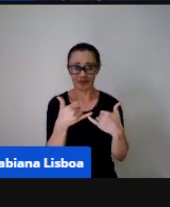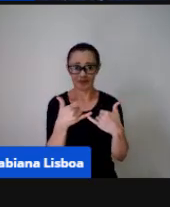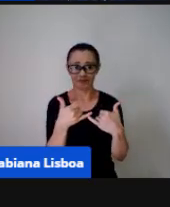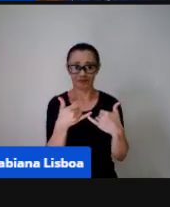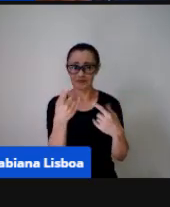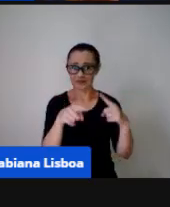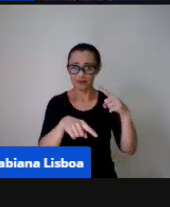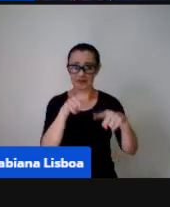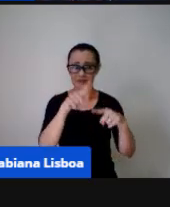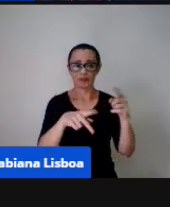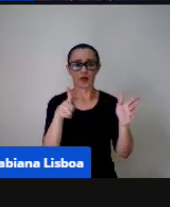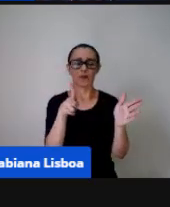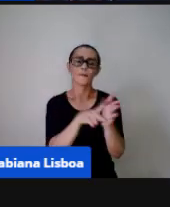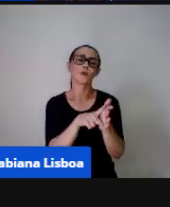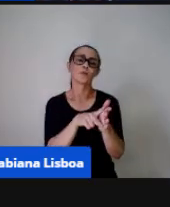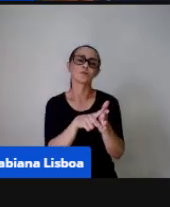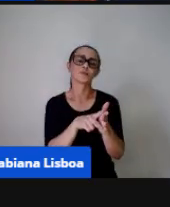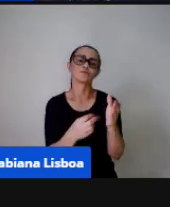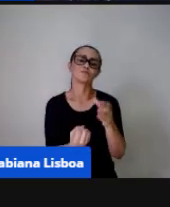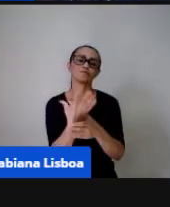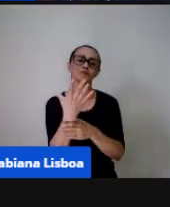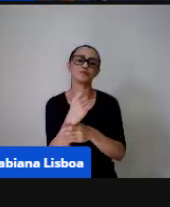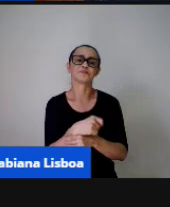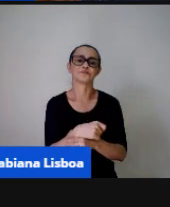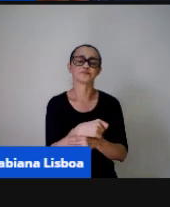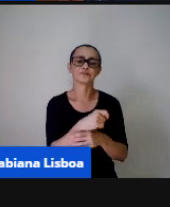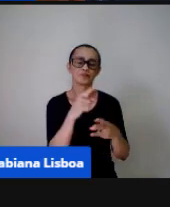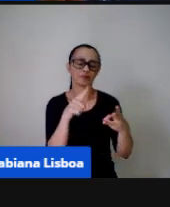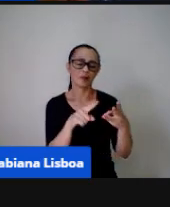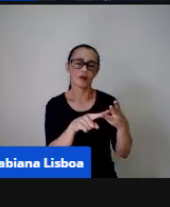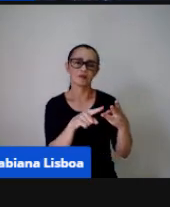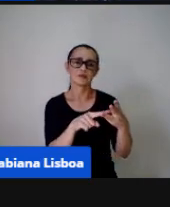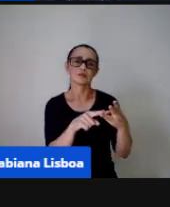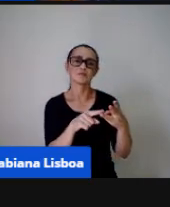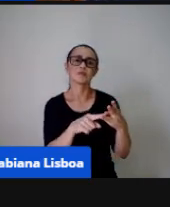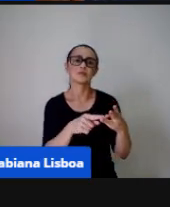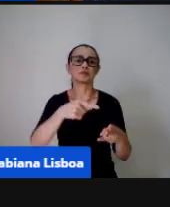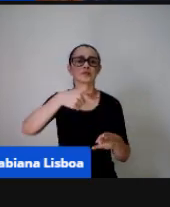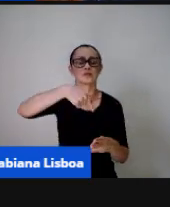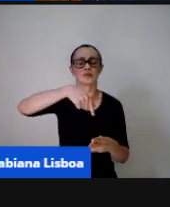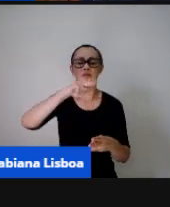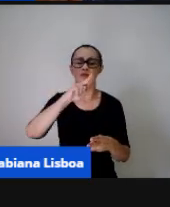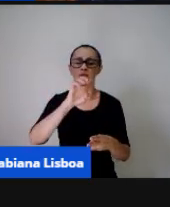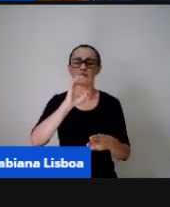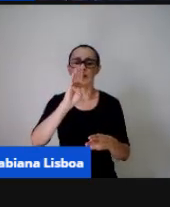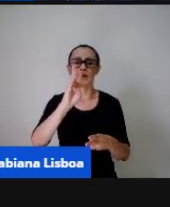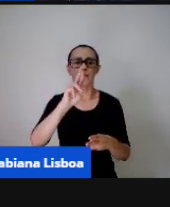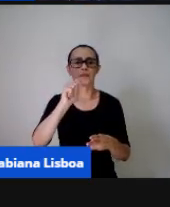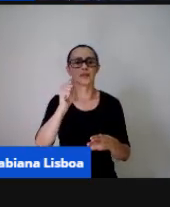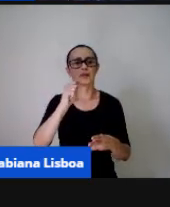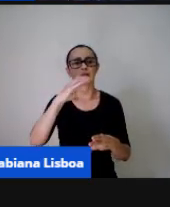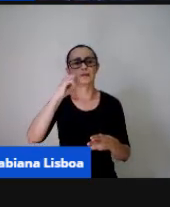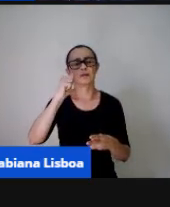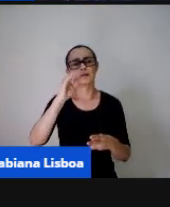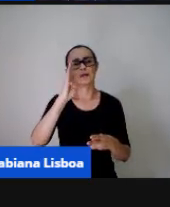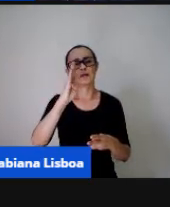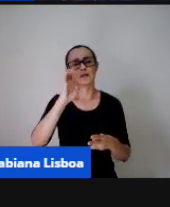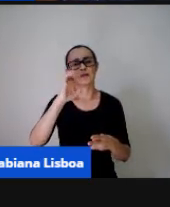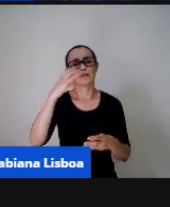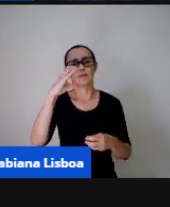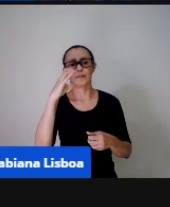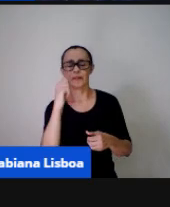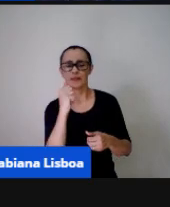construíram ali embaixo no cantinho a tem um quebra-cabeça que também é um jogo básico de raciocínio esse quebra-cabeça